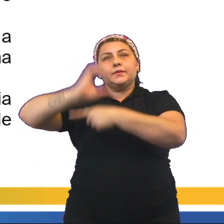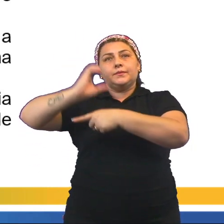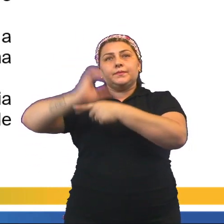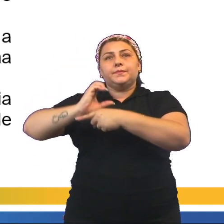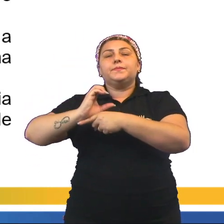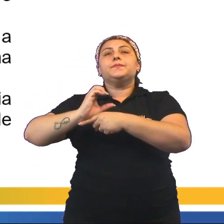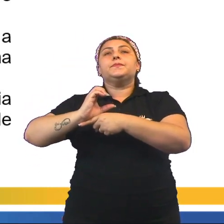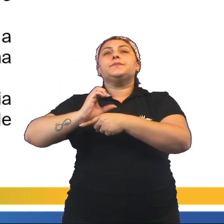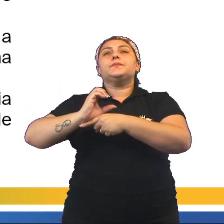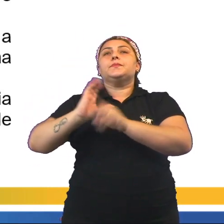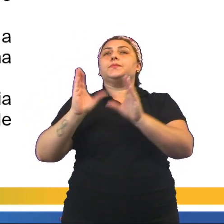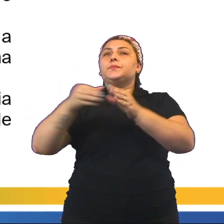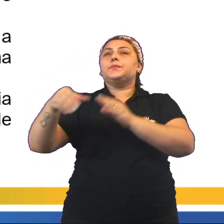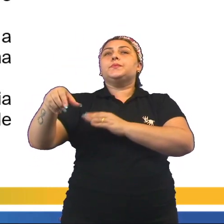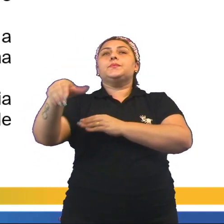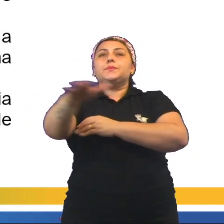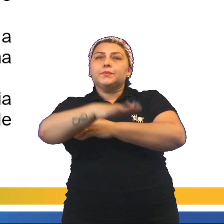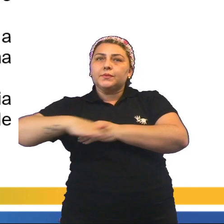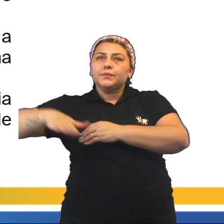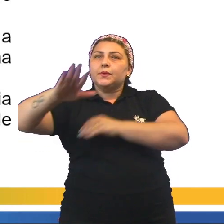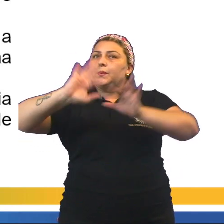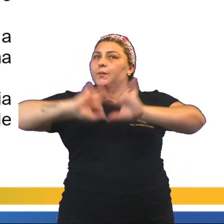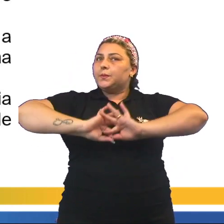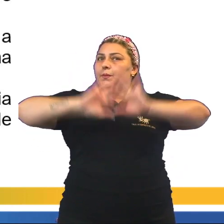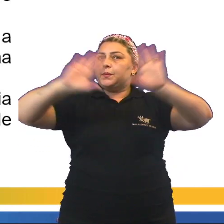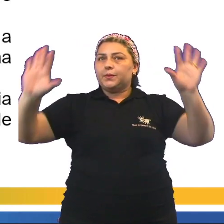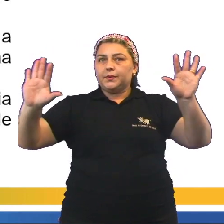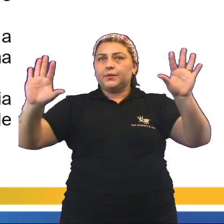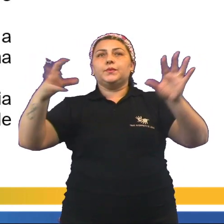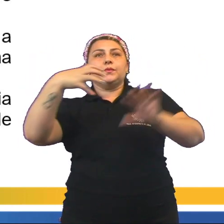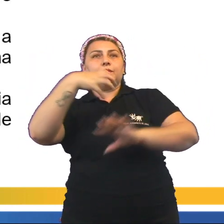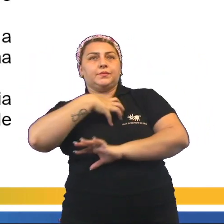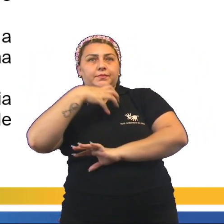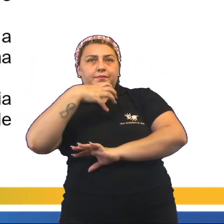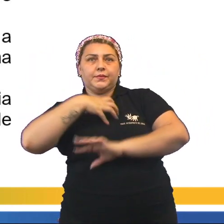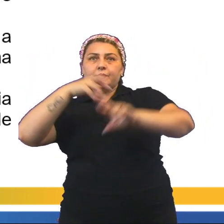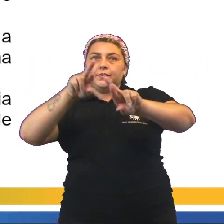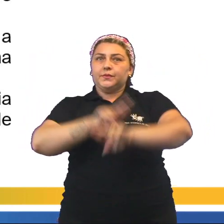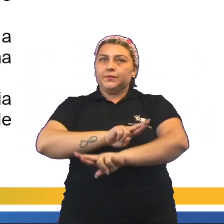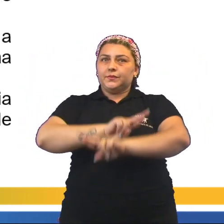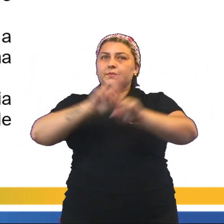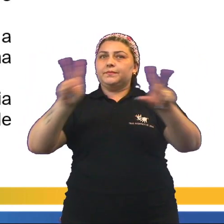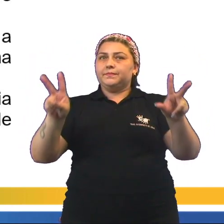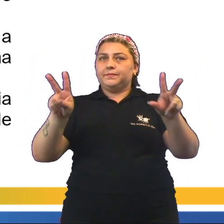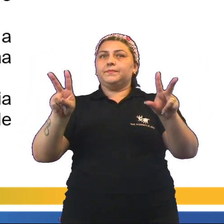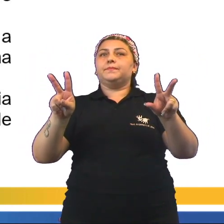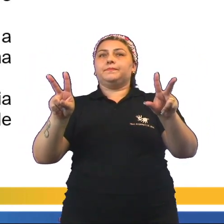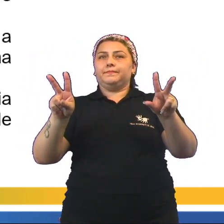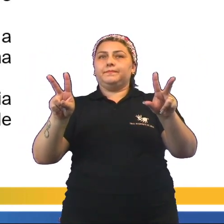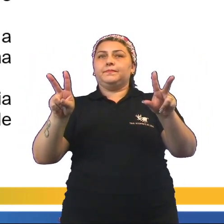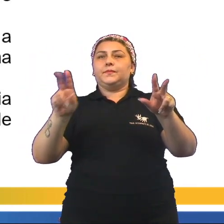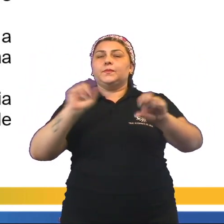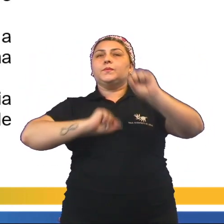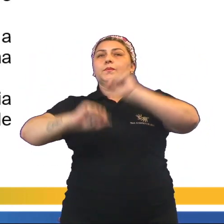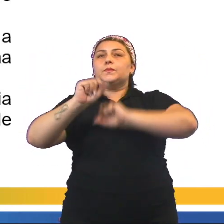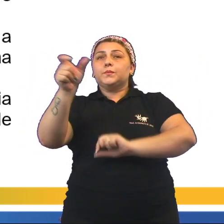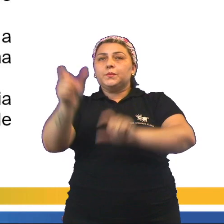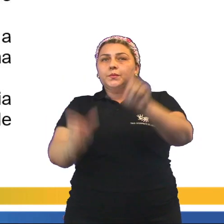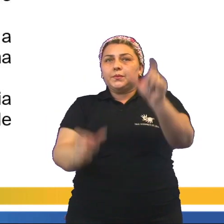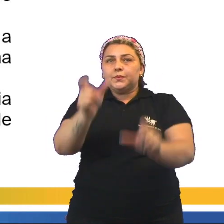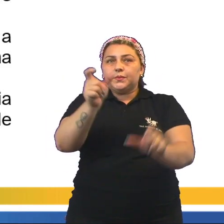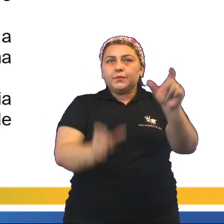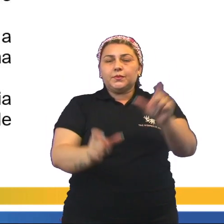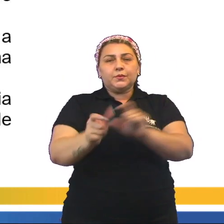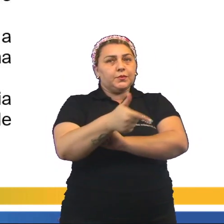as classes sociais são independentes entre si, de tal forma que a diferença entre elas